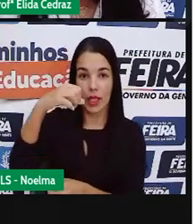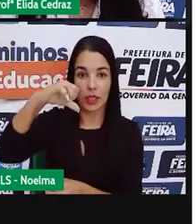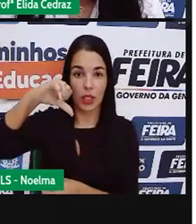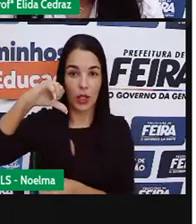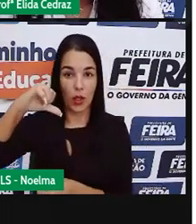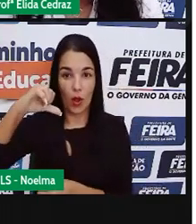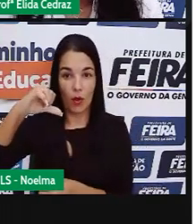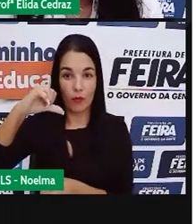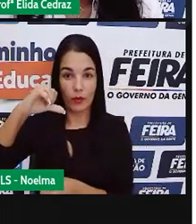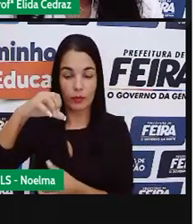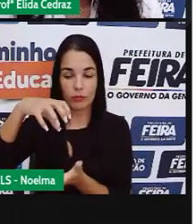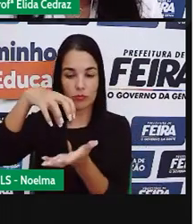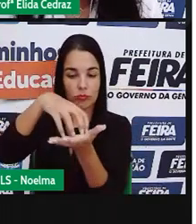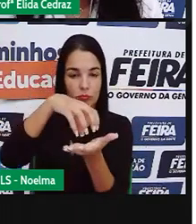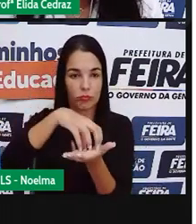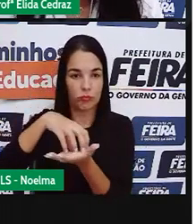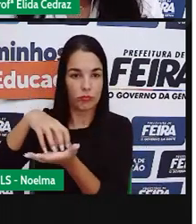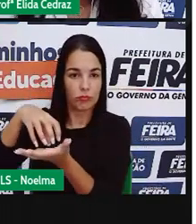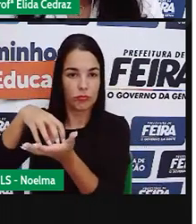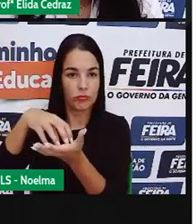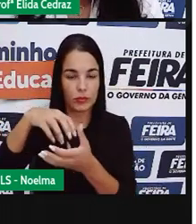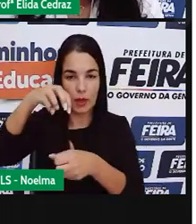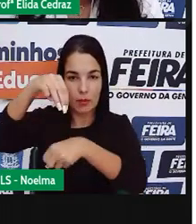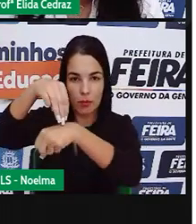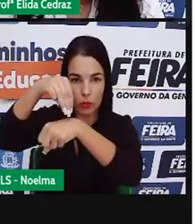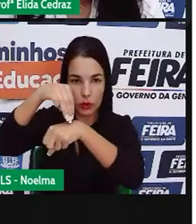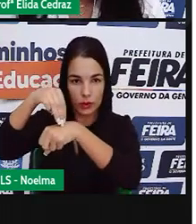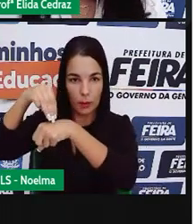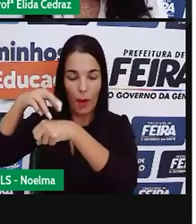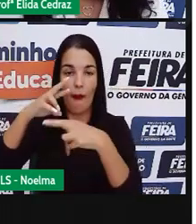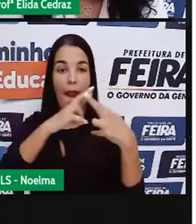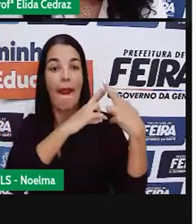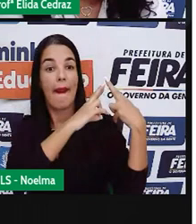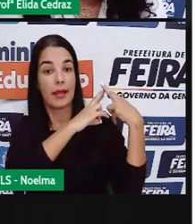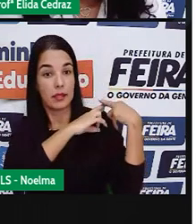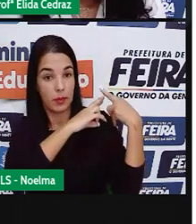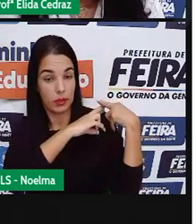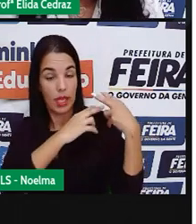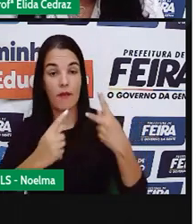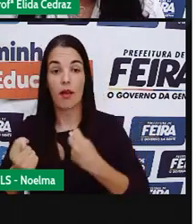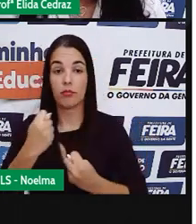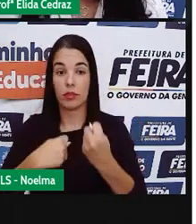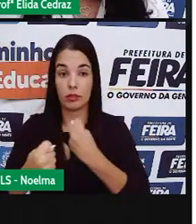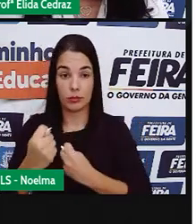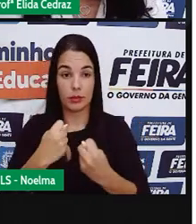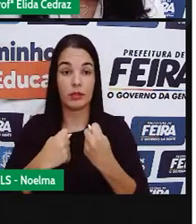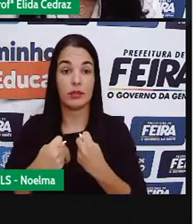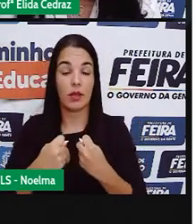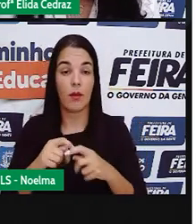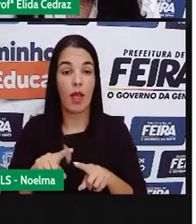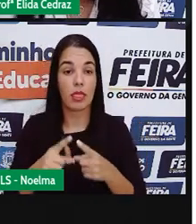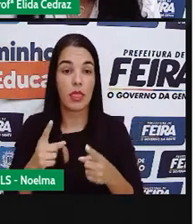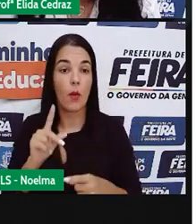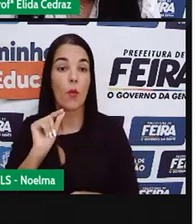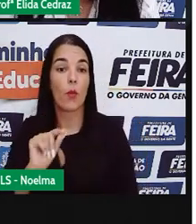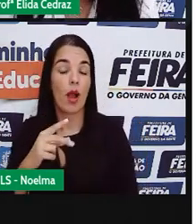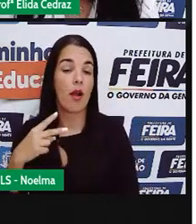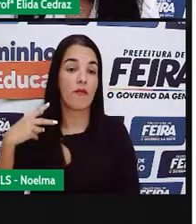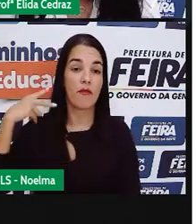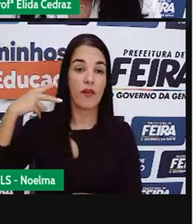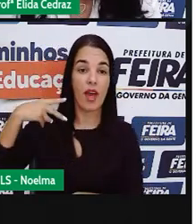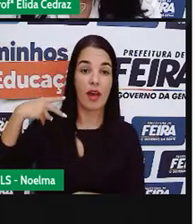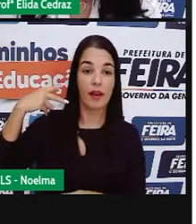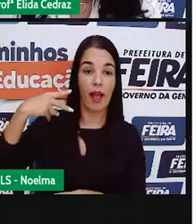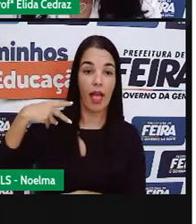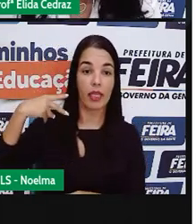municipais eram responsáveis pela administração e os vereadores eram parte integrante